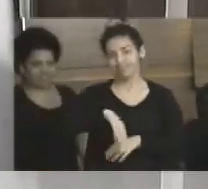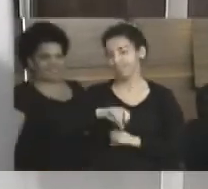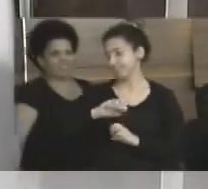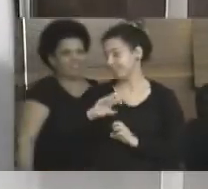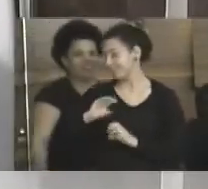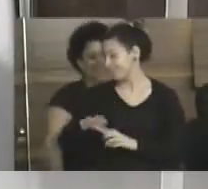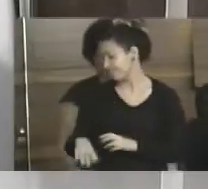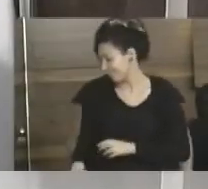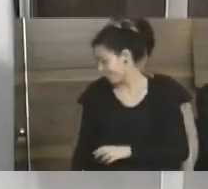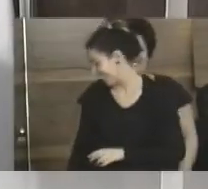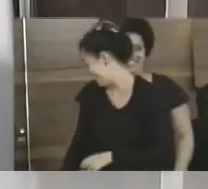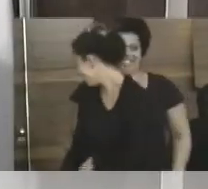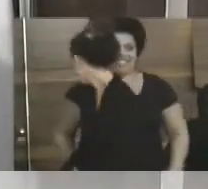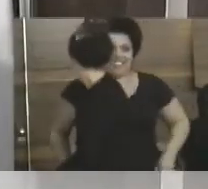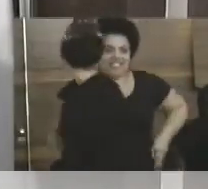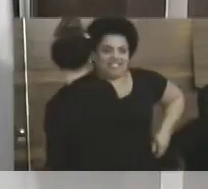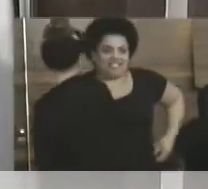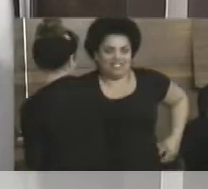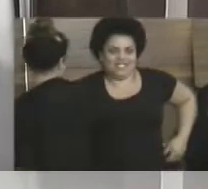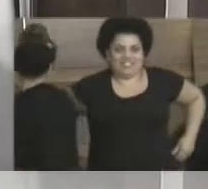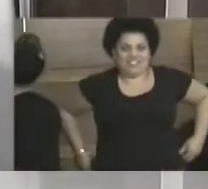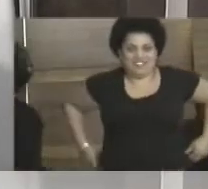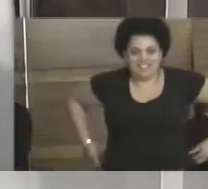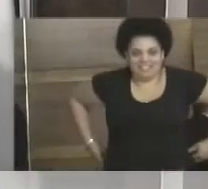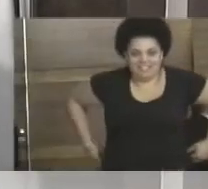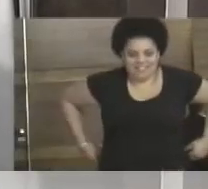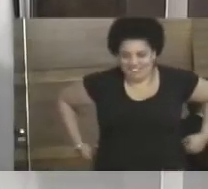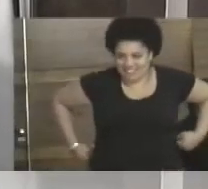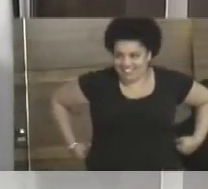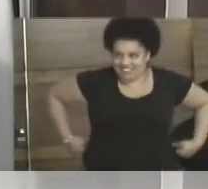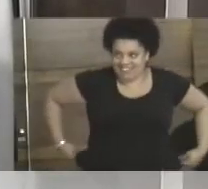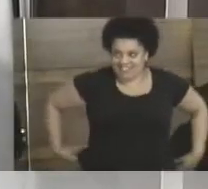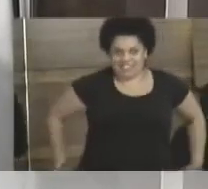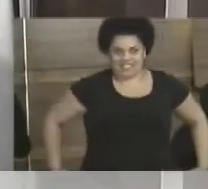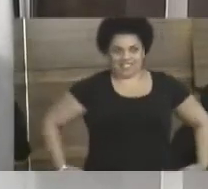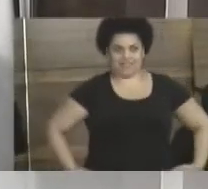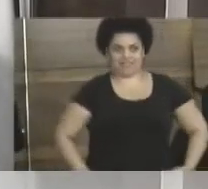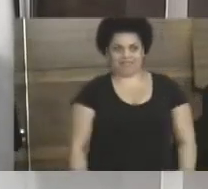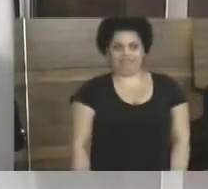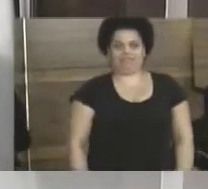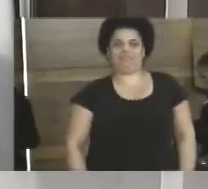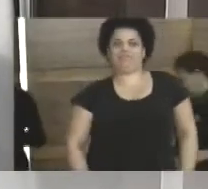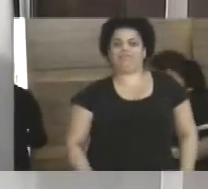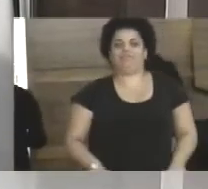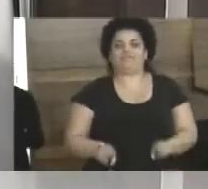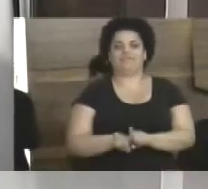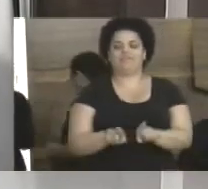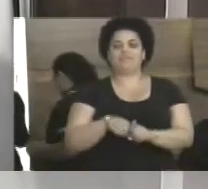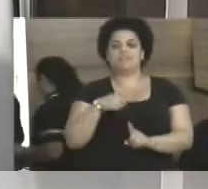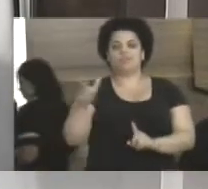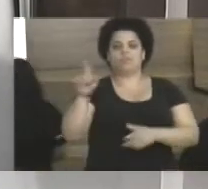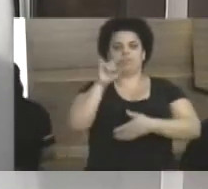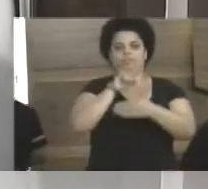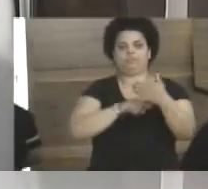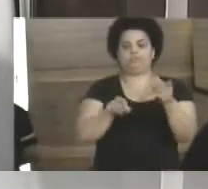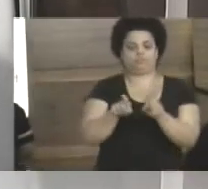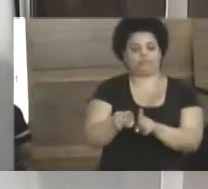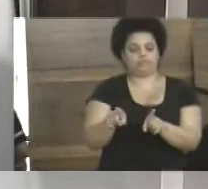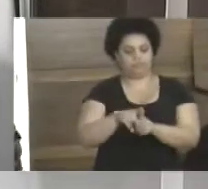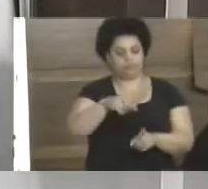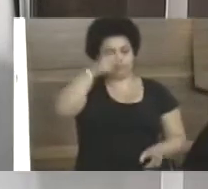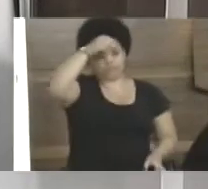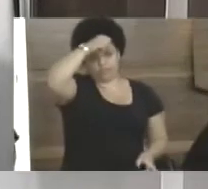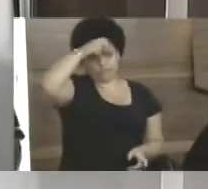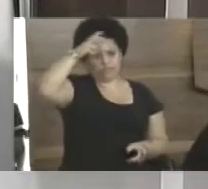país, com certeza, cresce muito mais. Todos sabemos disso. E a outra indicação é também ao prefeito municipal